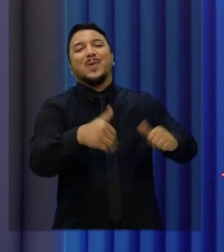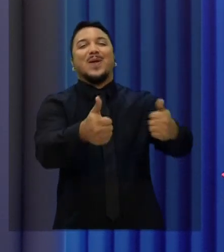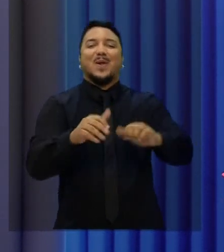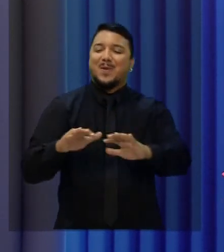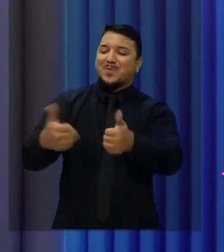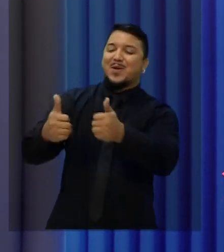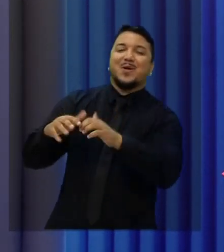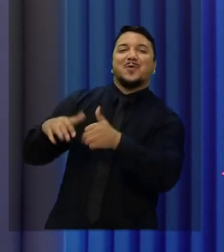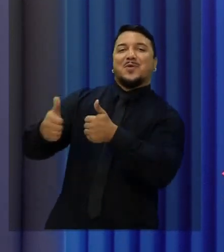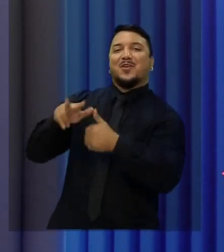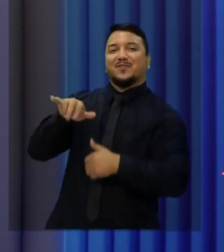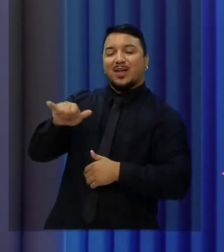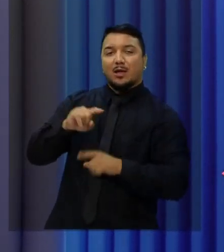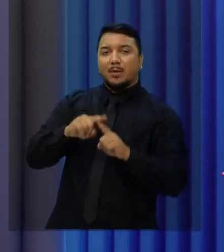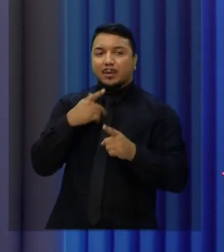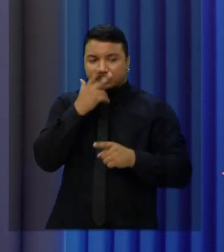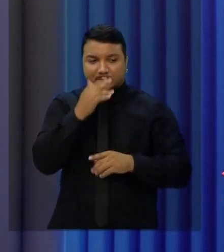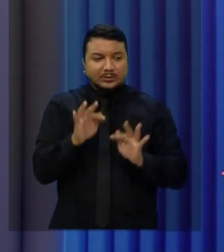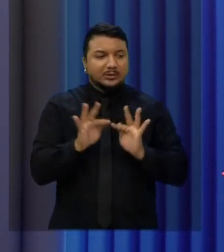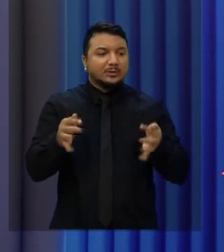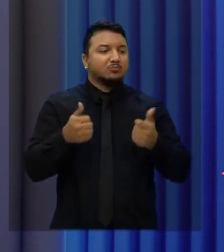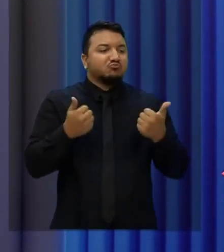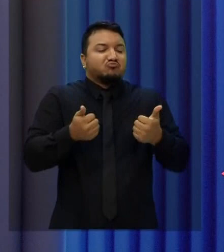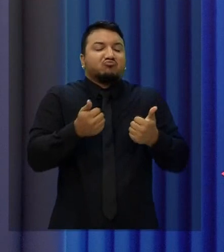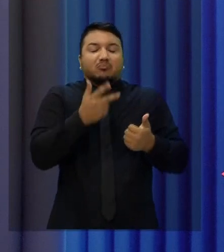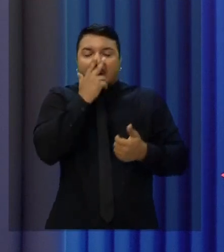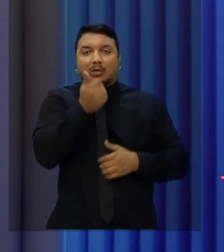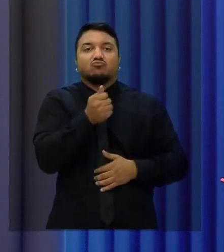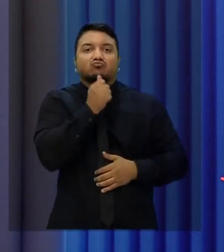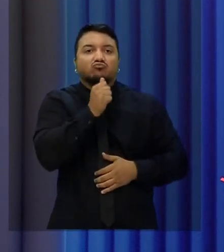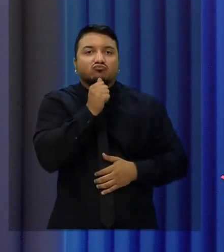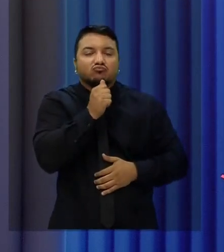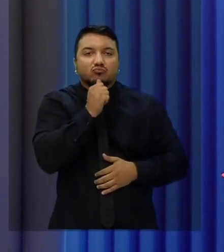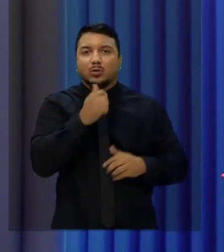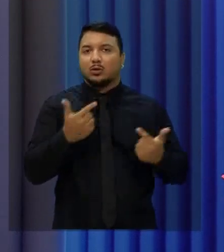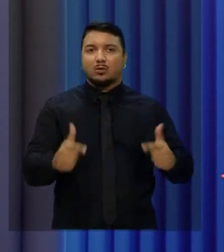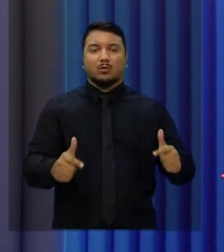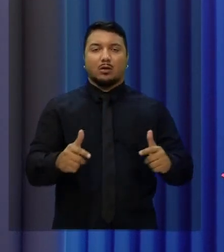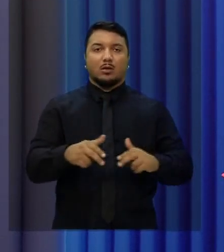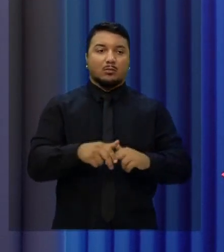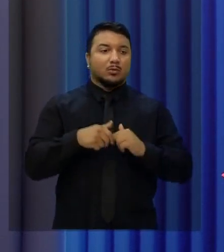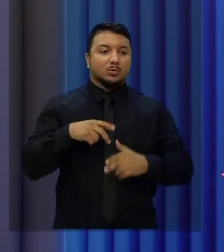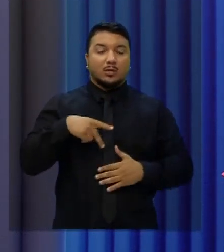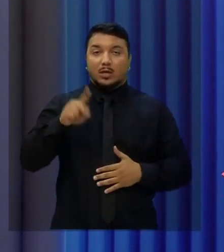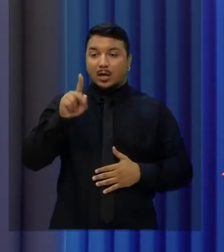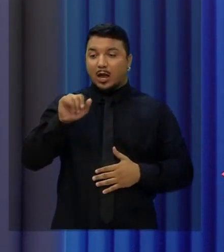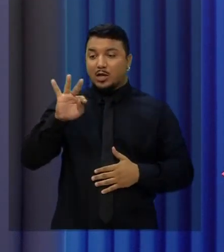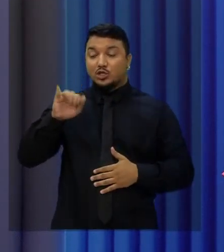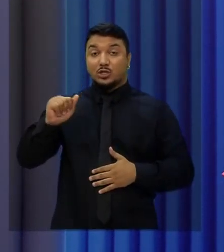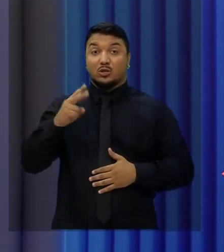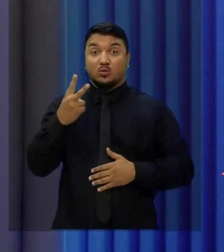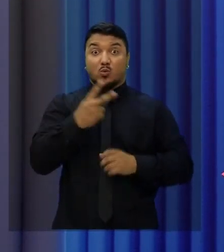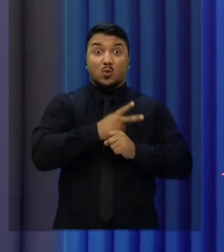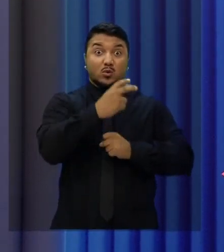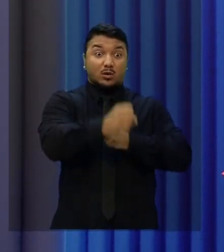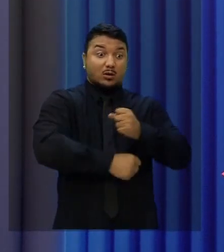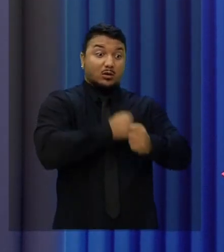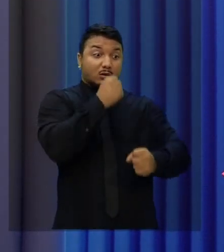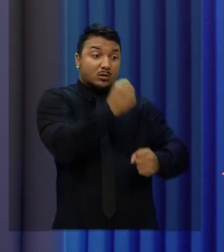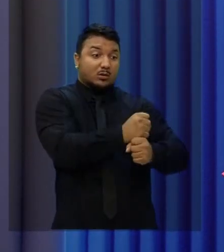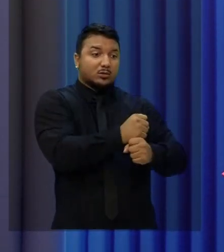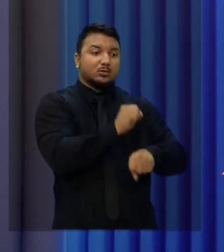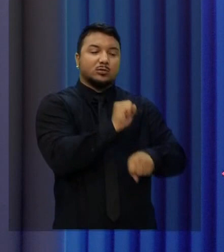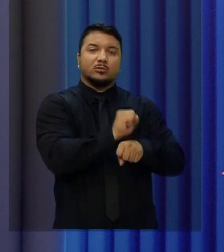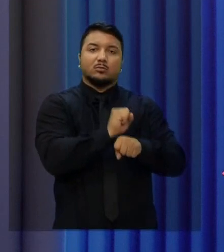Se quer acesso a serviços básicos, nós temos. Vamos falar da realidade? A Kátia, que está há dois anos aguardando a realização de